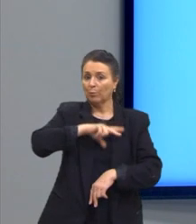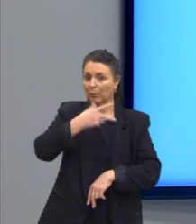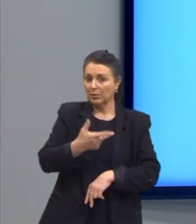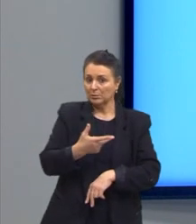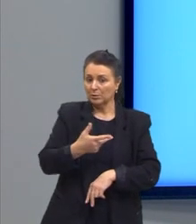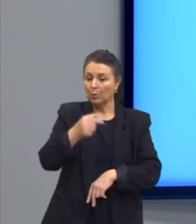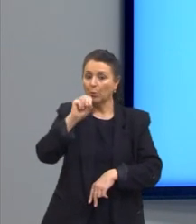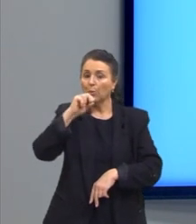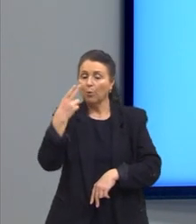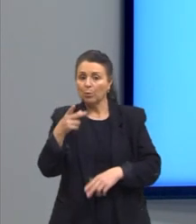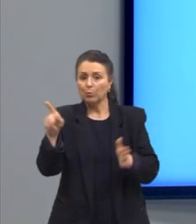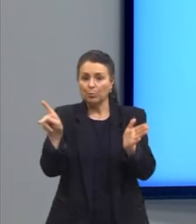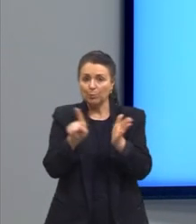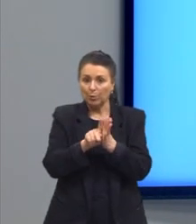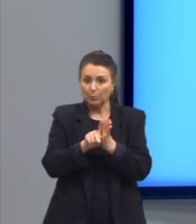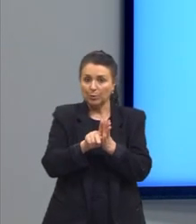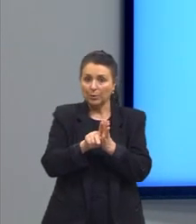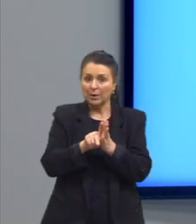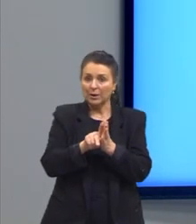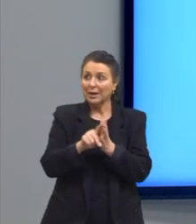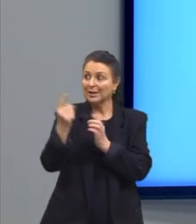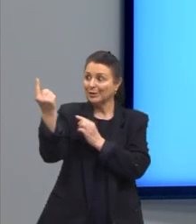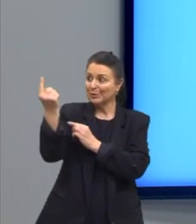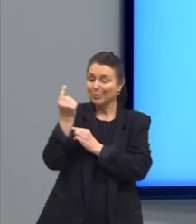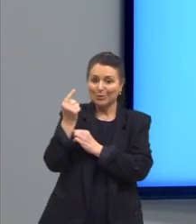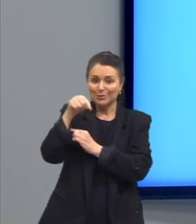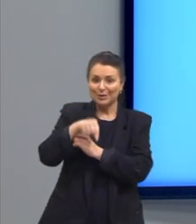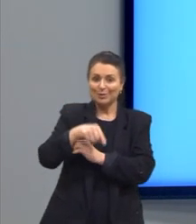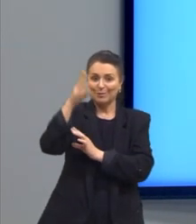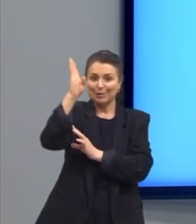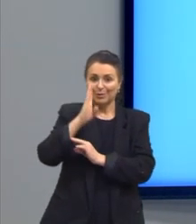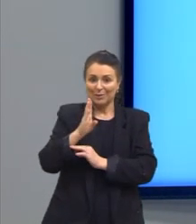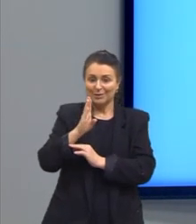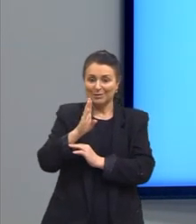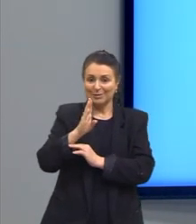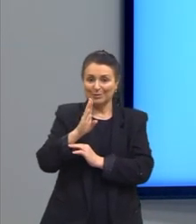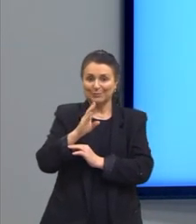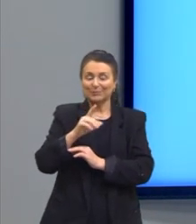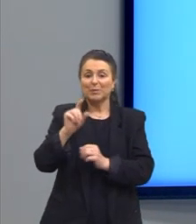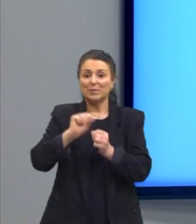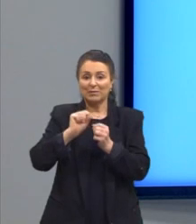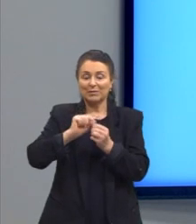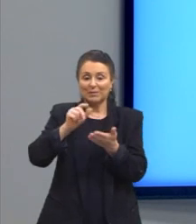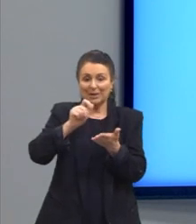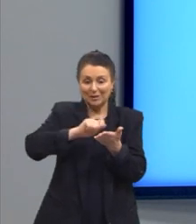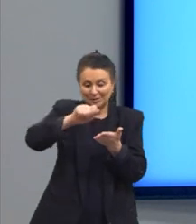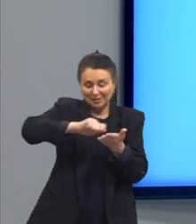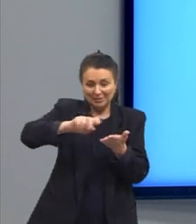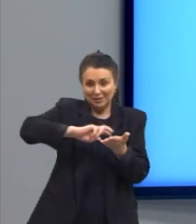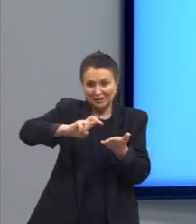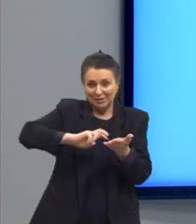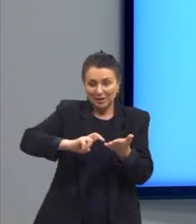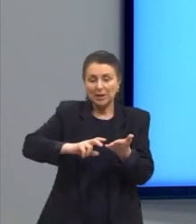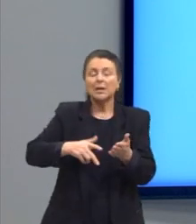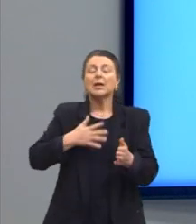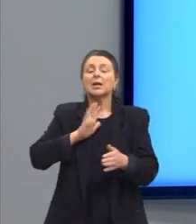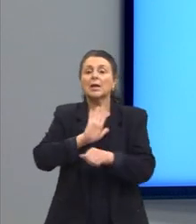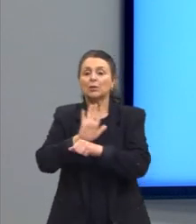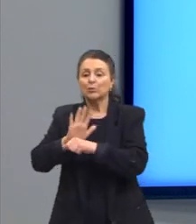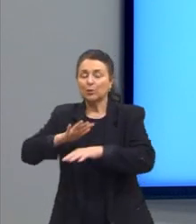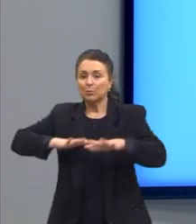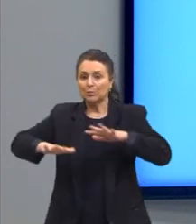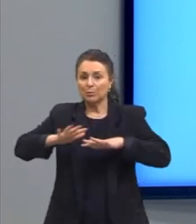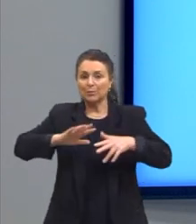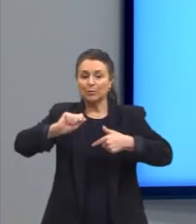país. Então ele era um editor, ele trouxe essa edição para o nosso país. E ele contribui para o período pré-modernista, se fez em várias